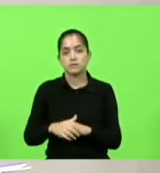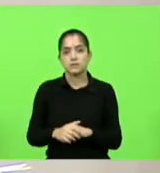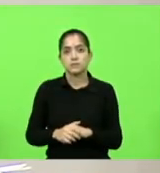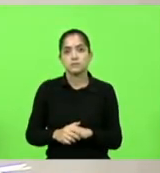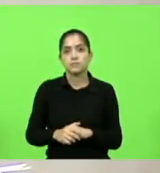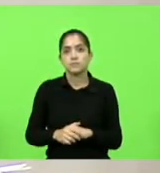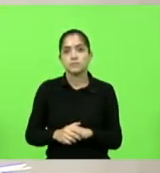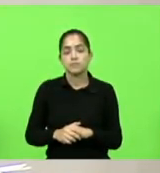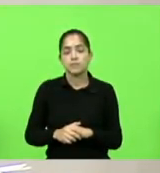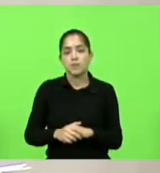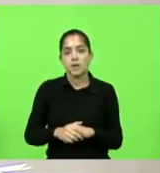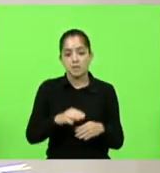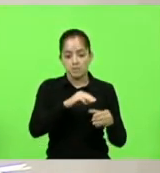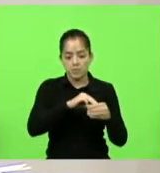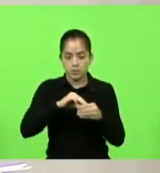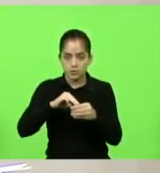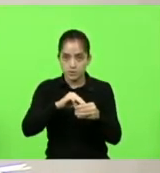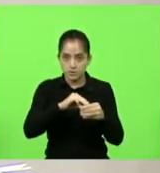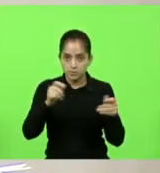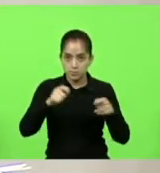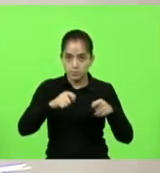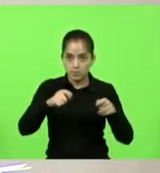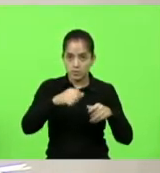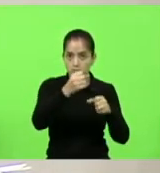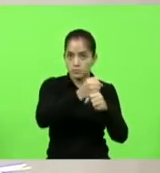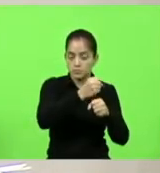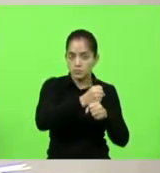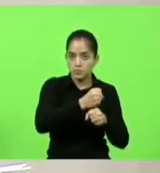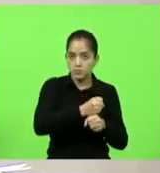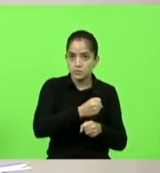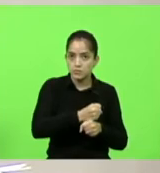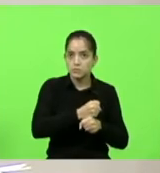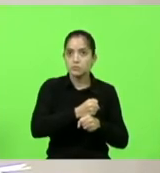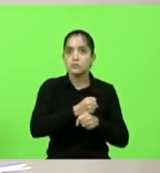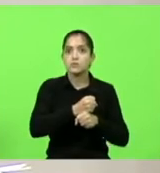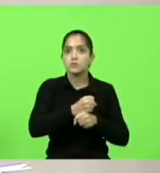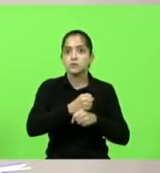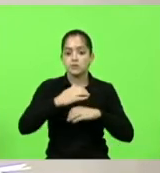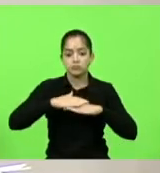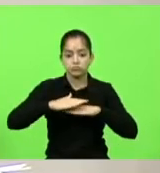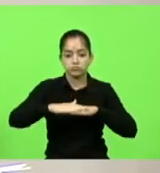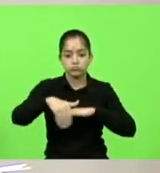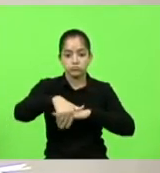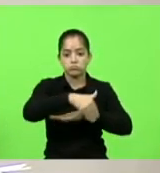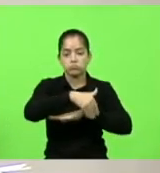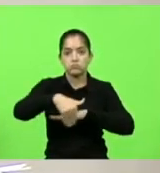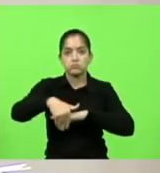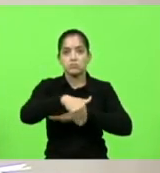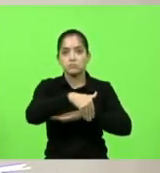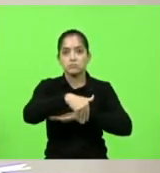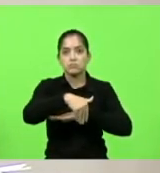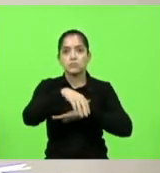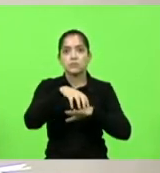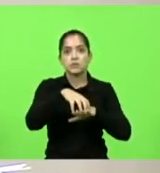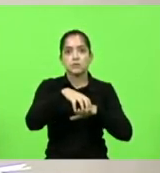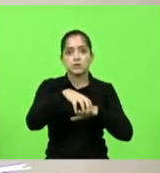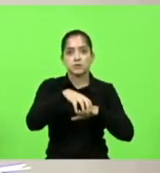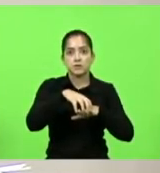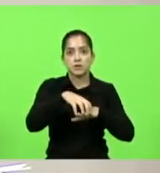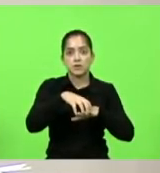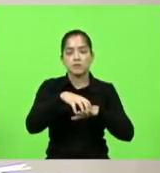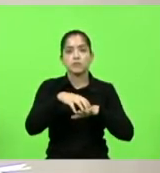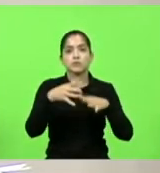para que os municípios possam construir vias de chão para tráfego de tratores e máquinas